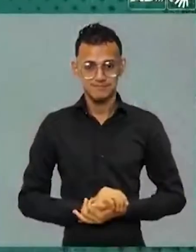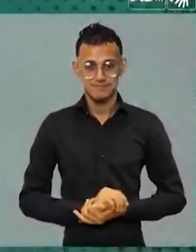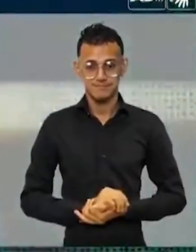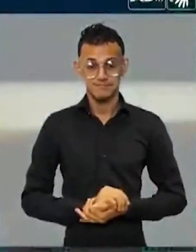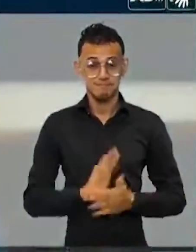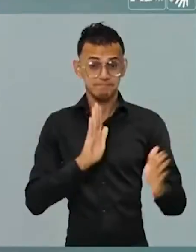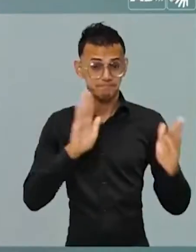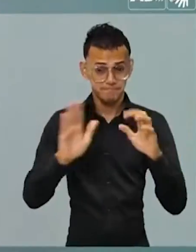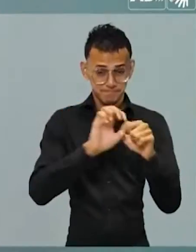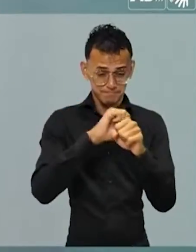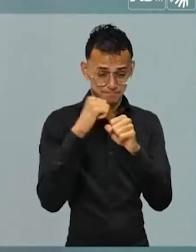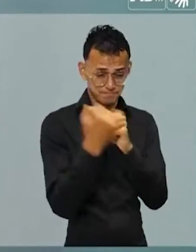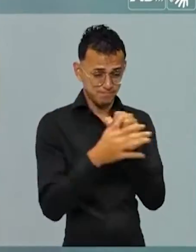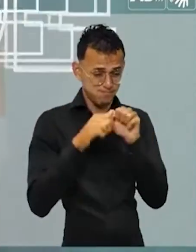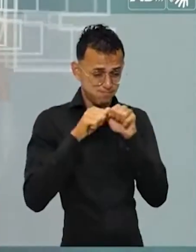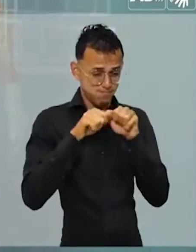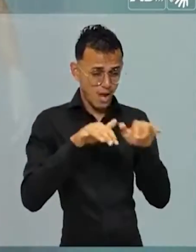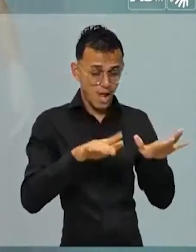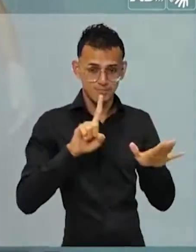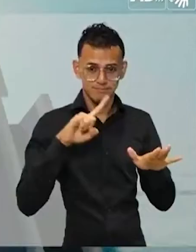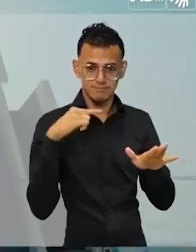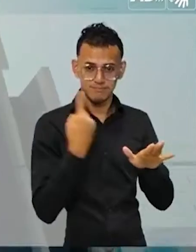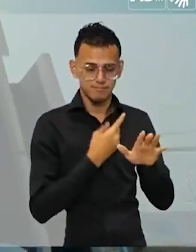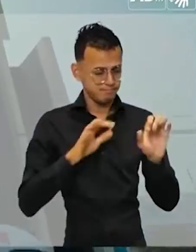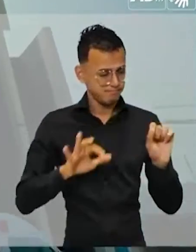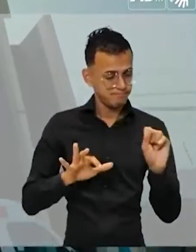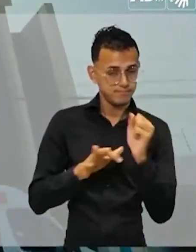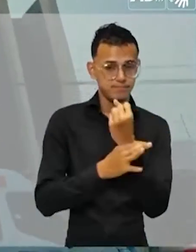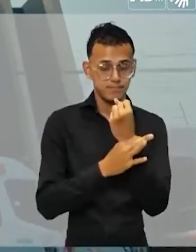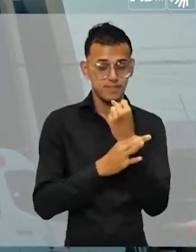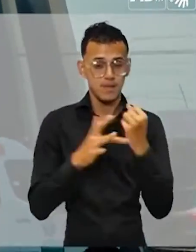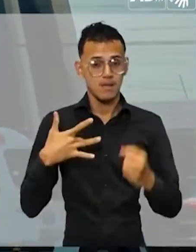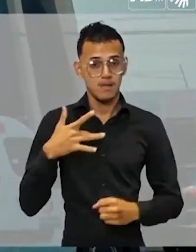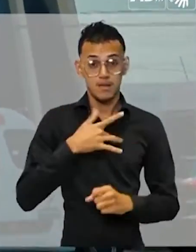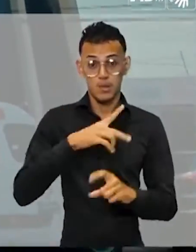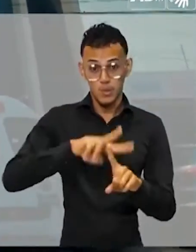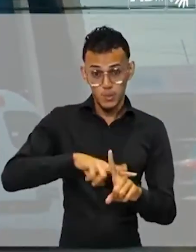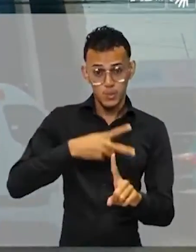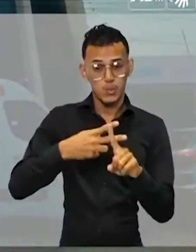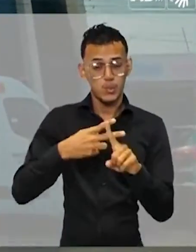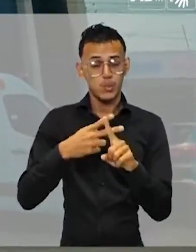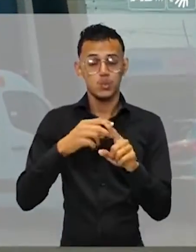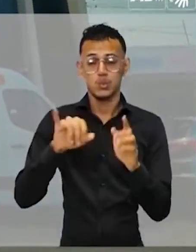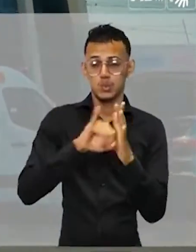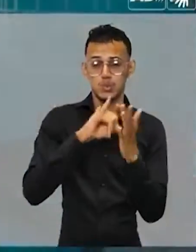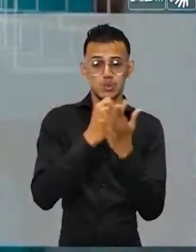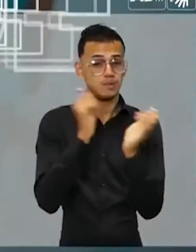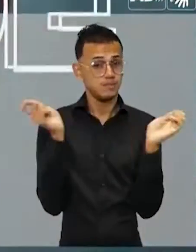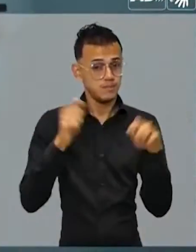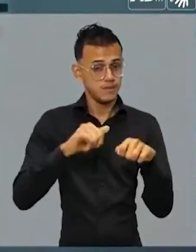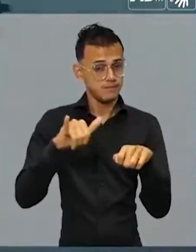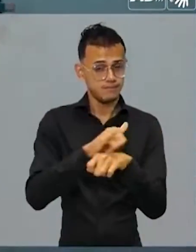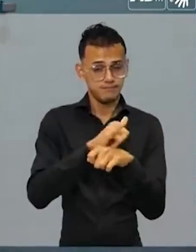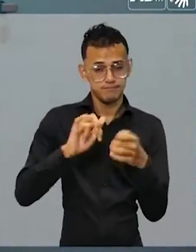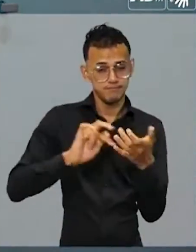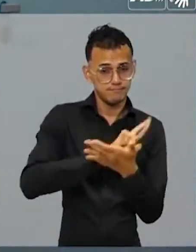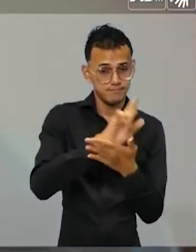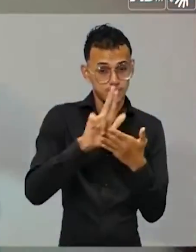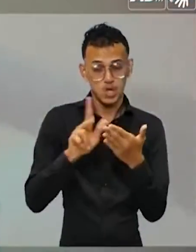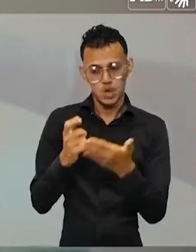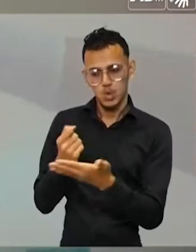Na pandemia, reforçamos a saúde da forma que podíamos. Comprando um hospital de campanha de